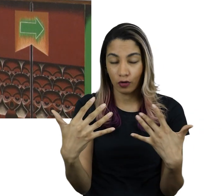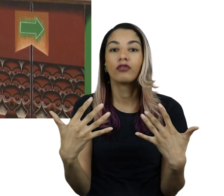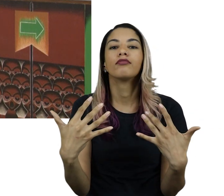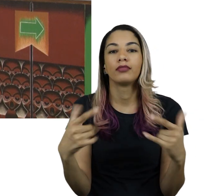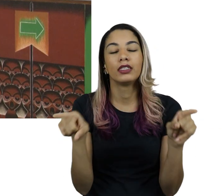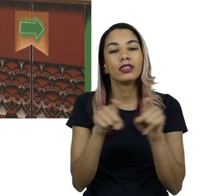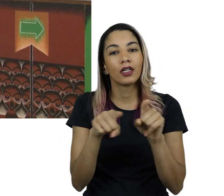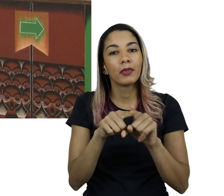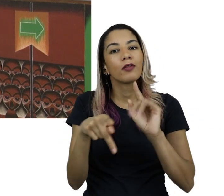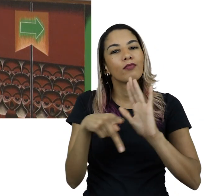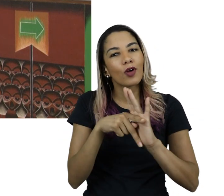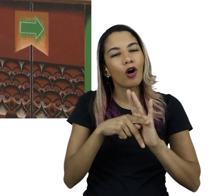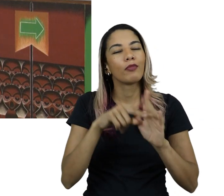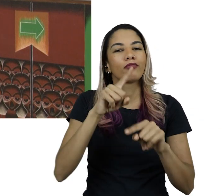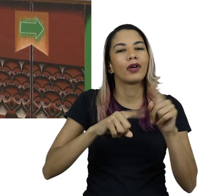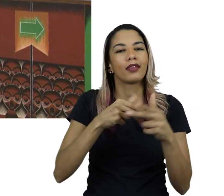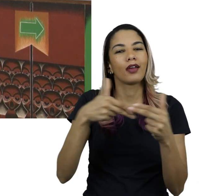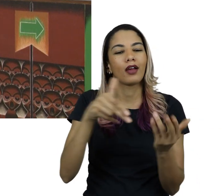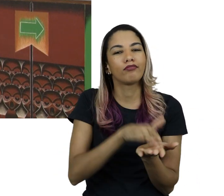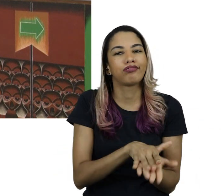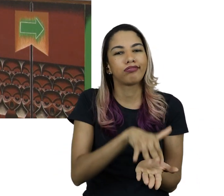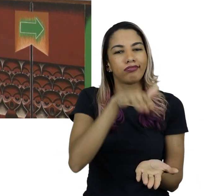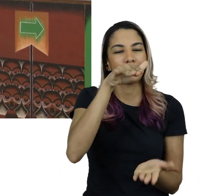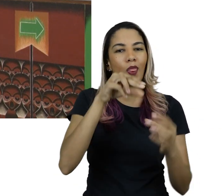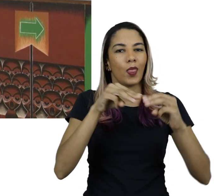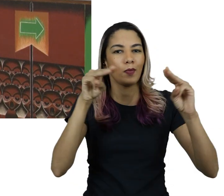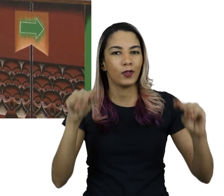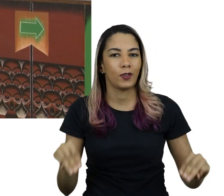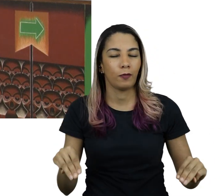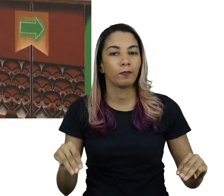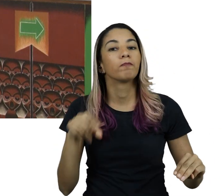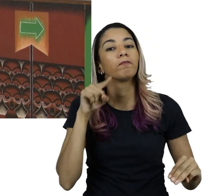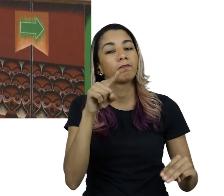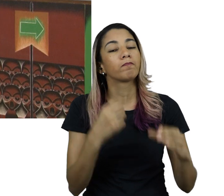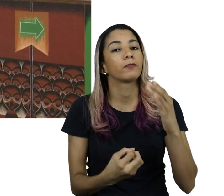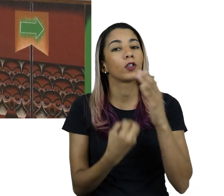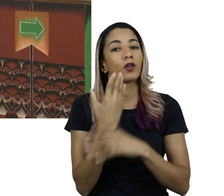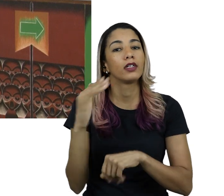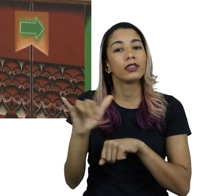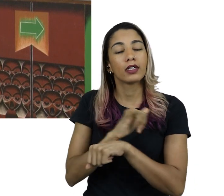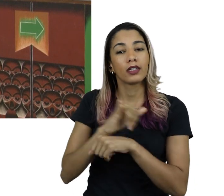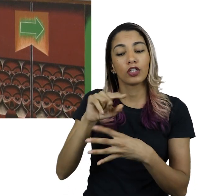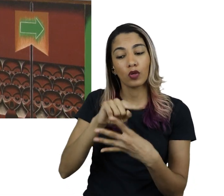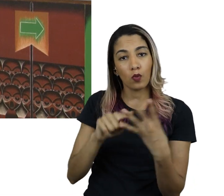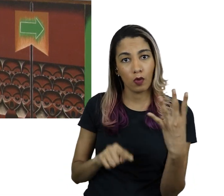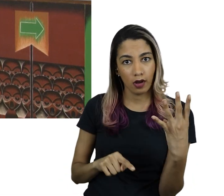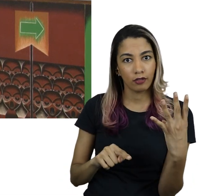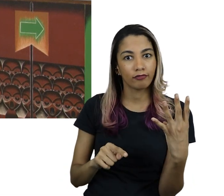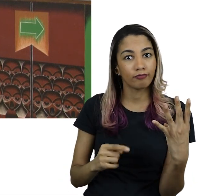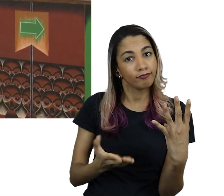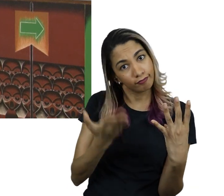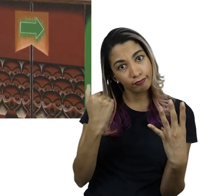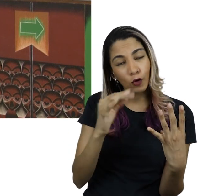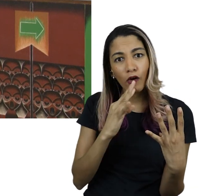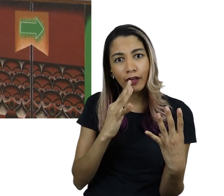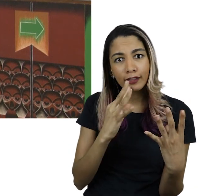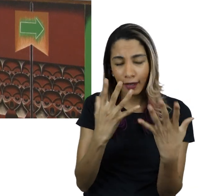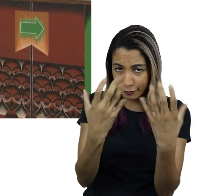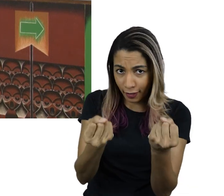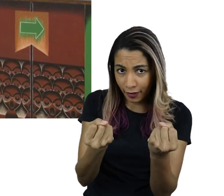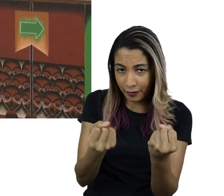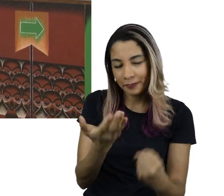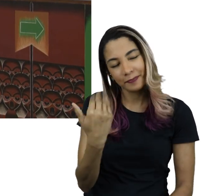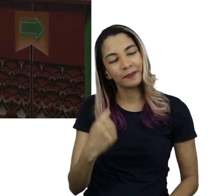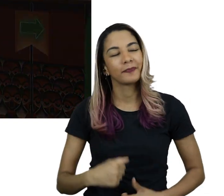e suas relações com as obras da coleção do museu. A partir deles, foram criadas quatro ações, junto com os parceiros.